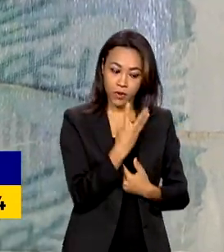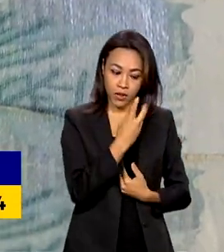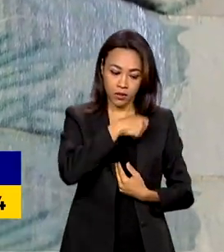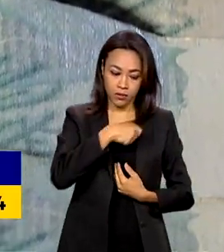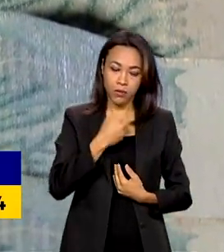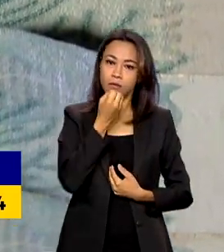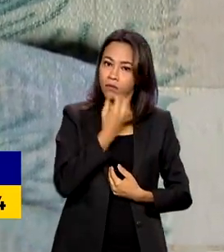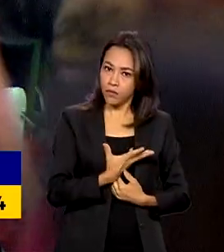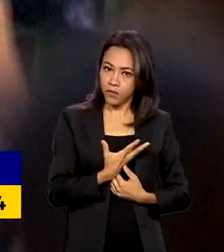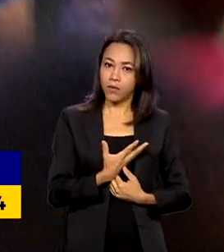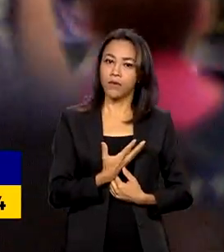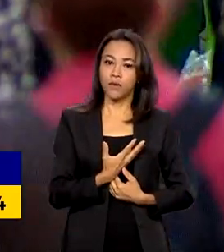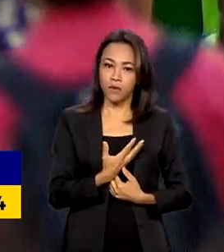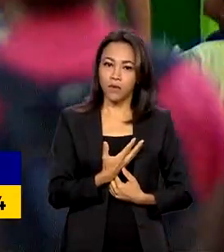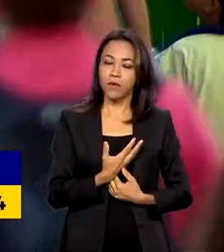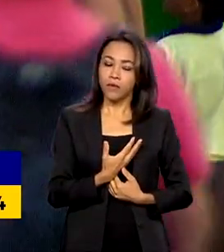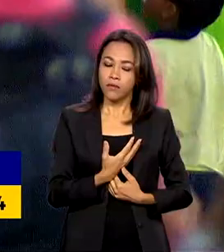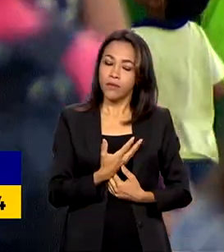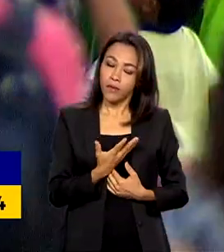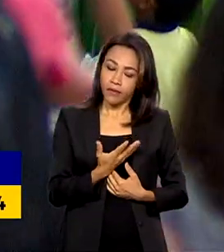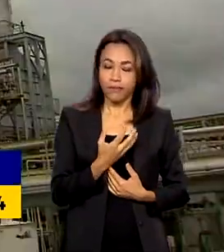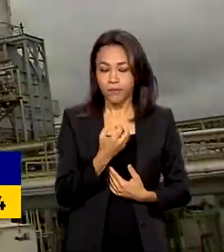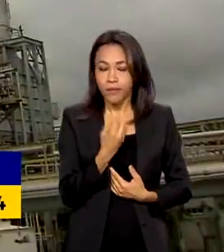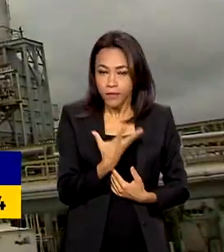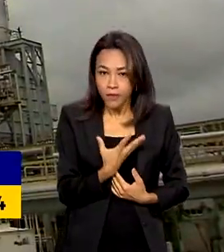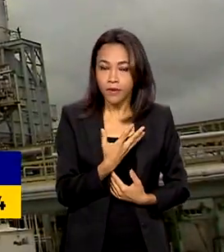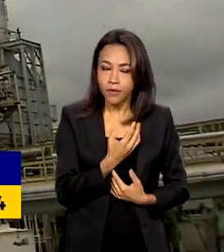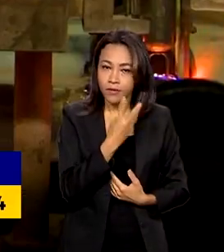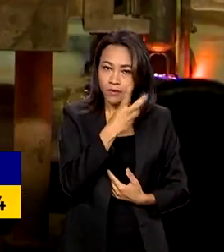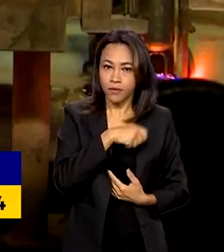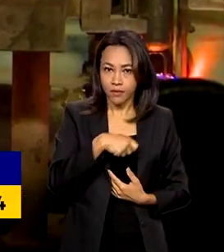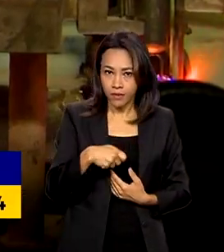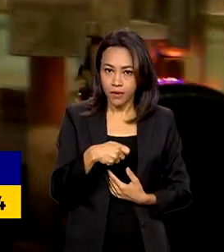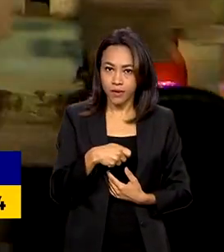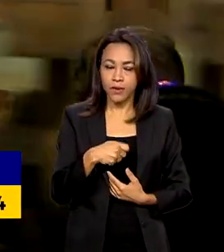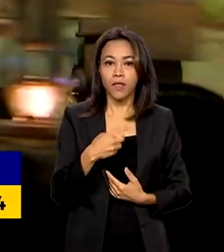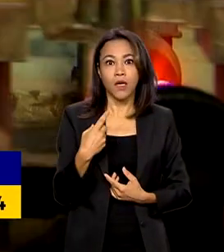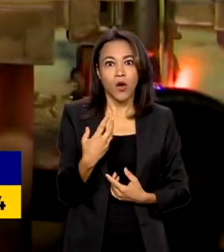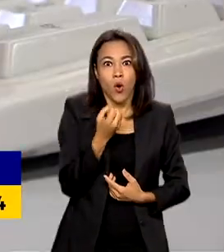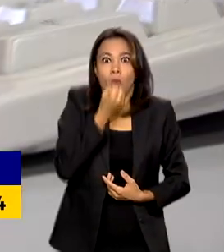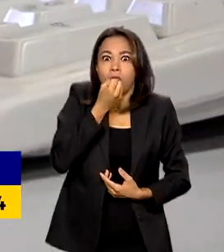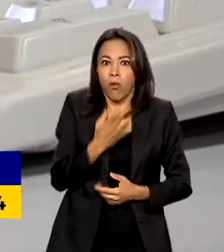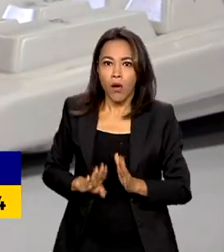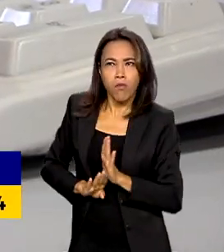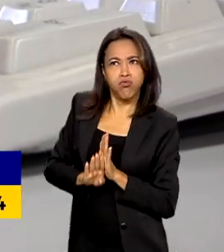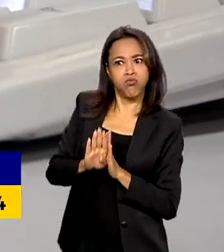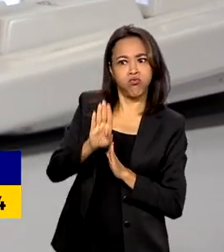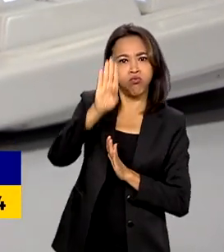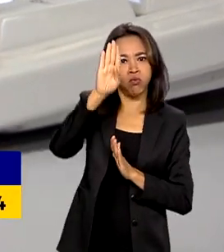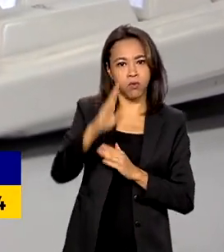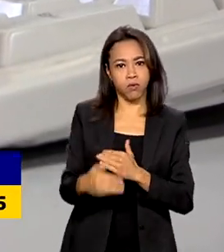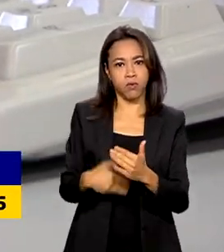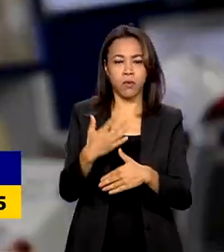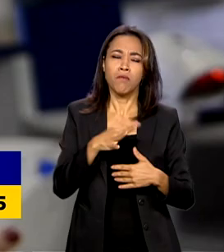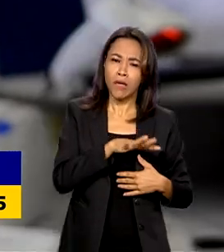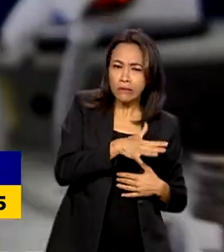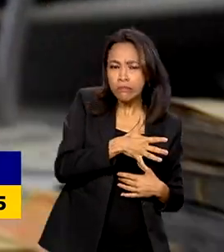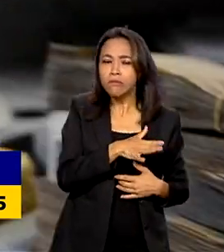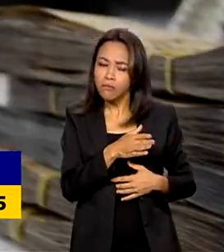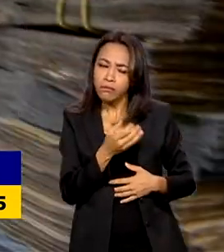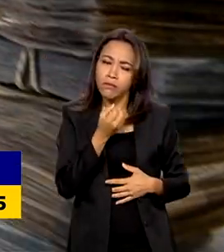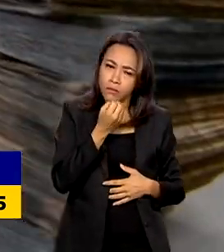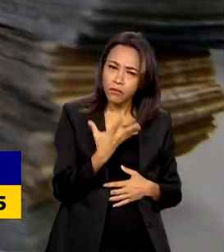relativamente. Bom é crescer muito, crescer mais. Mas relativamente